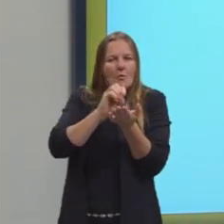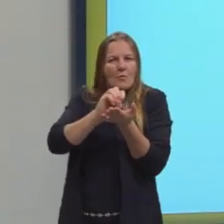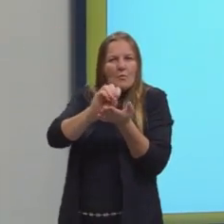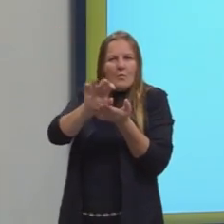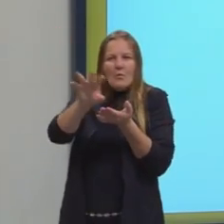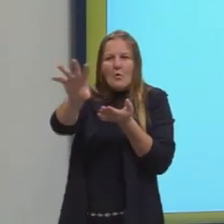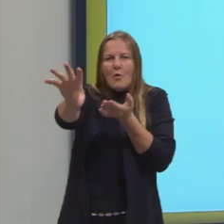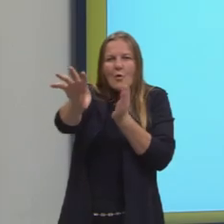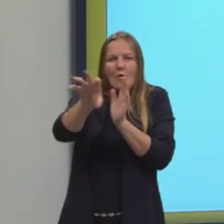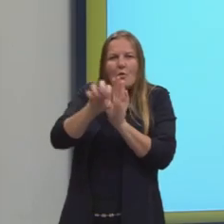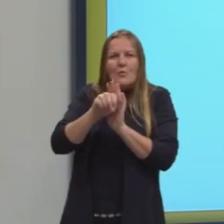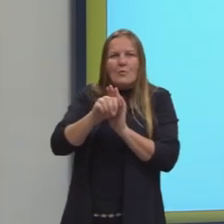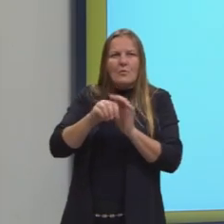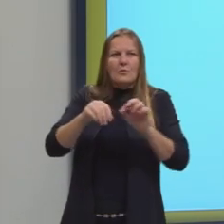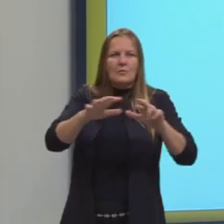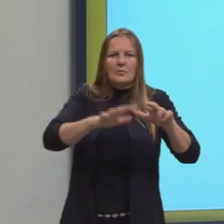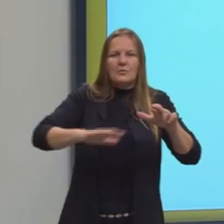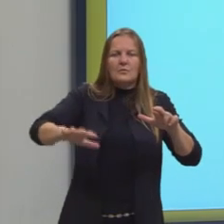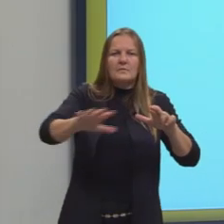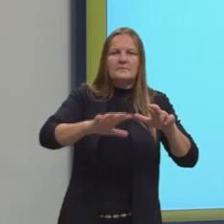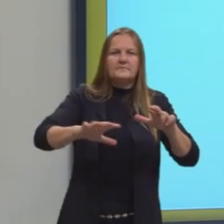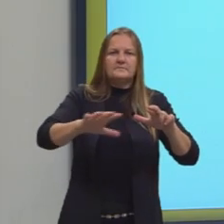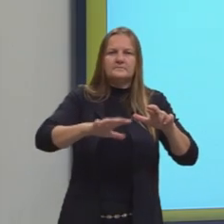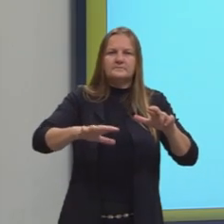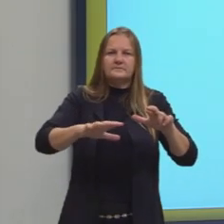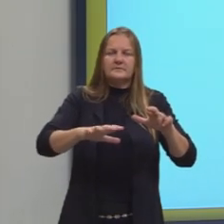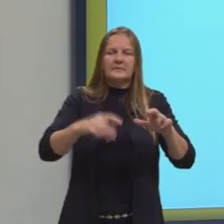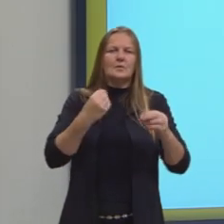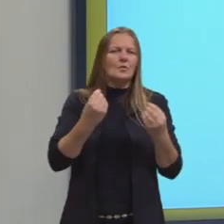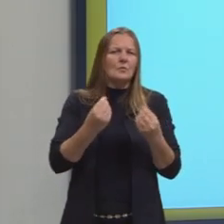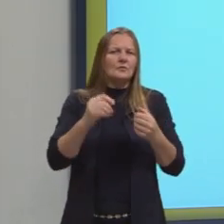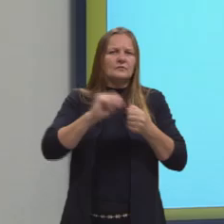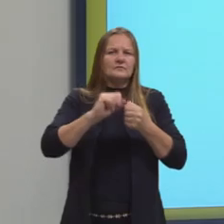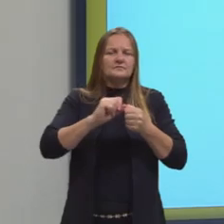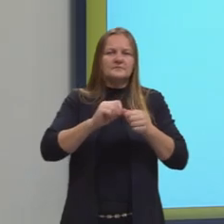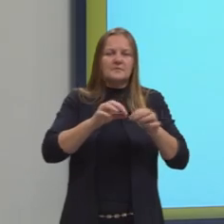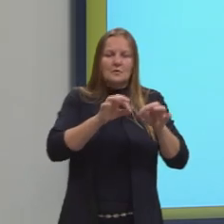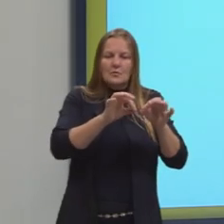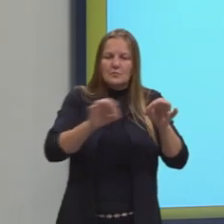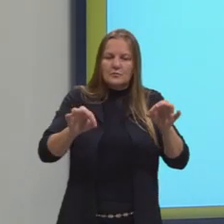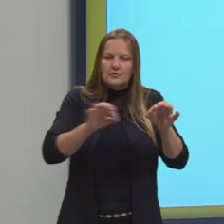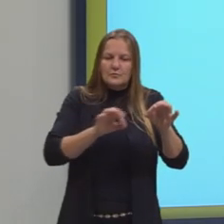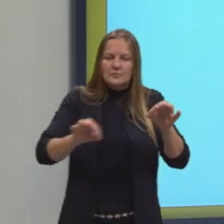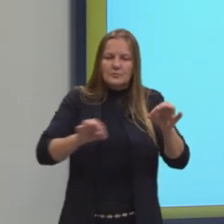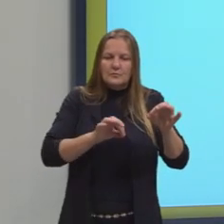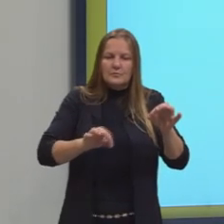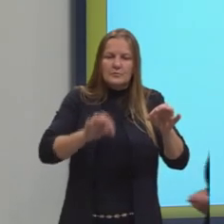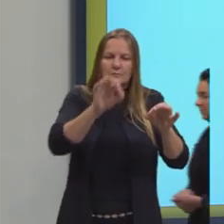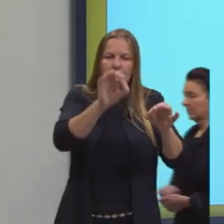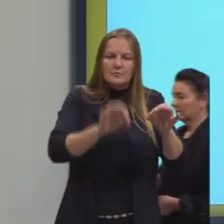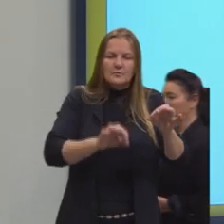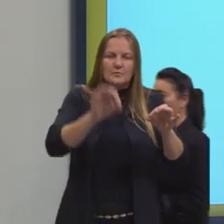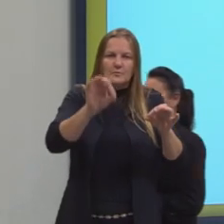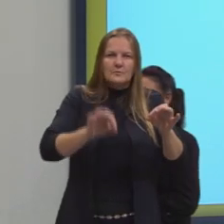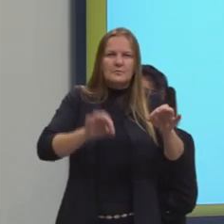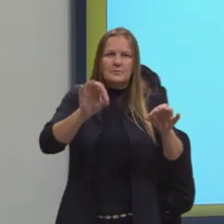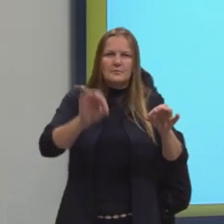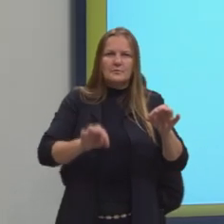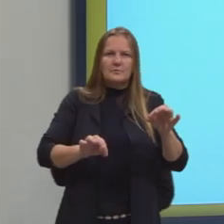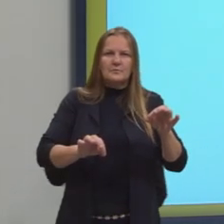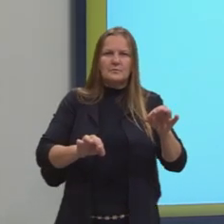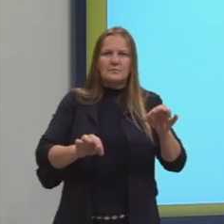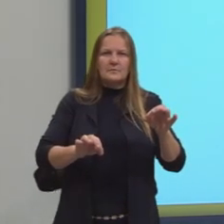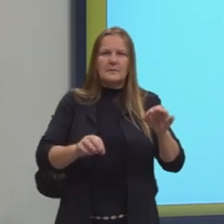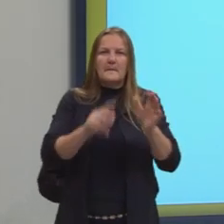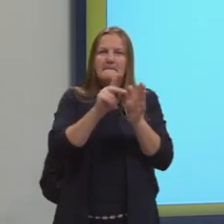A projeção cartográfica é definida como um traçado sistemático de linhas. Então, é importante